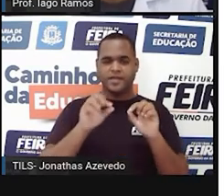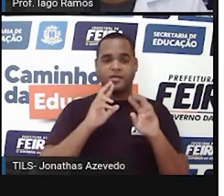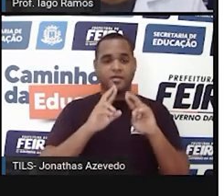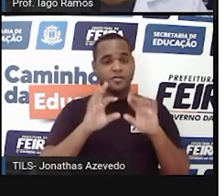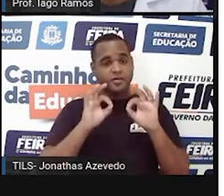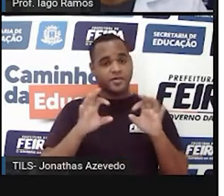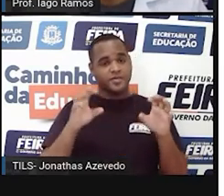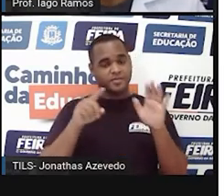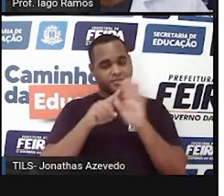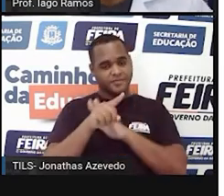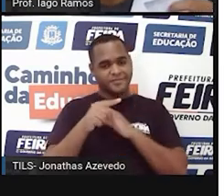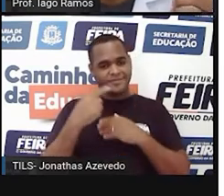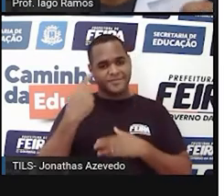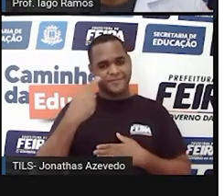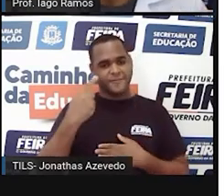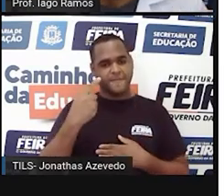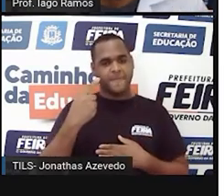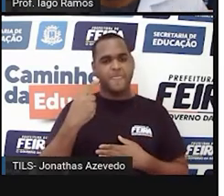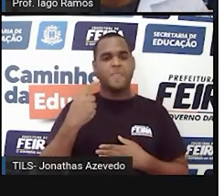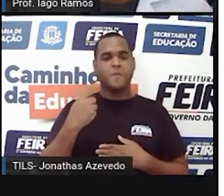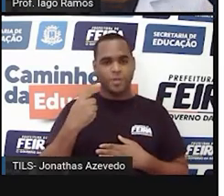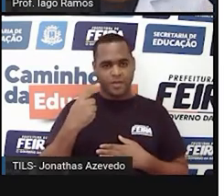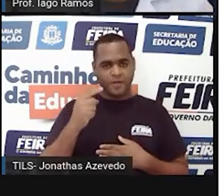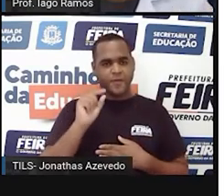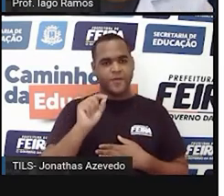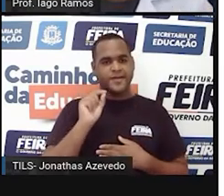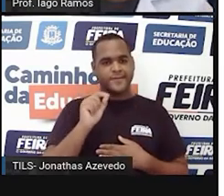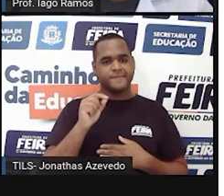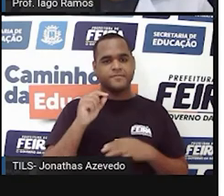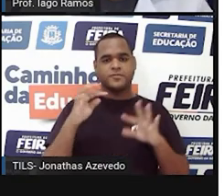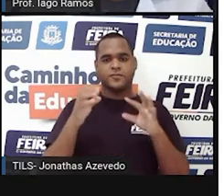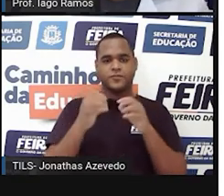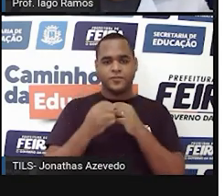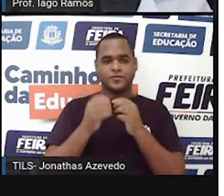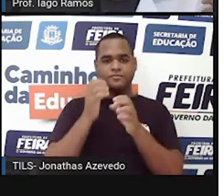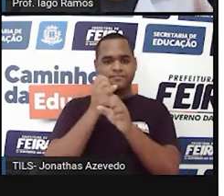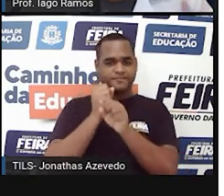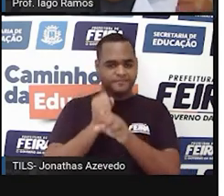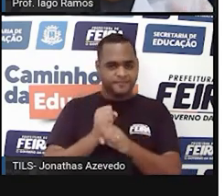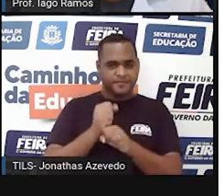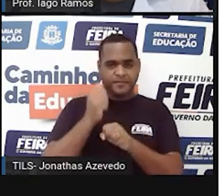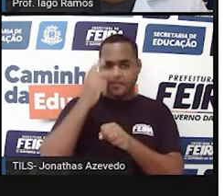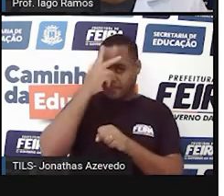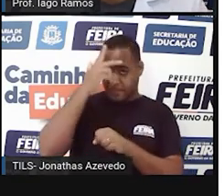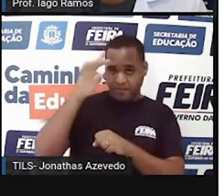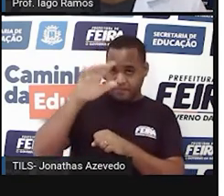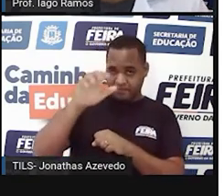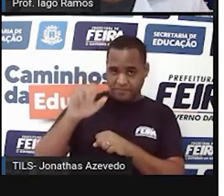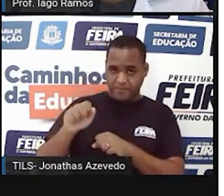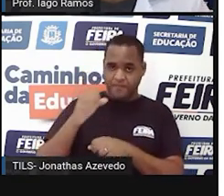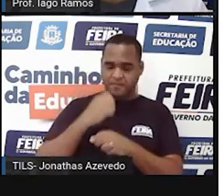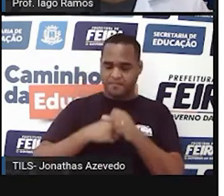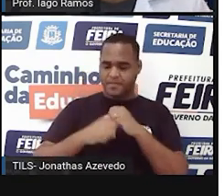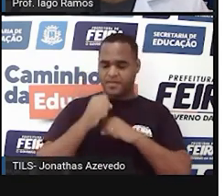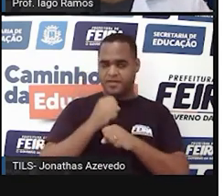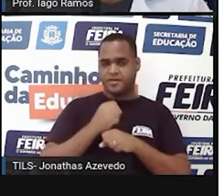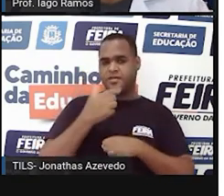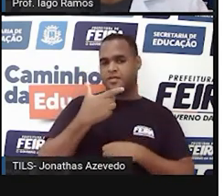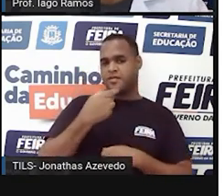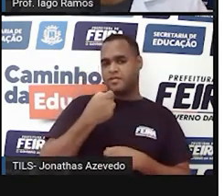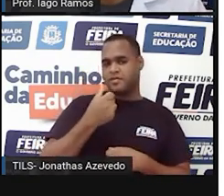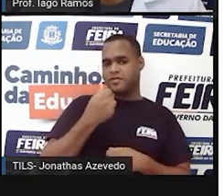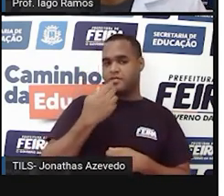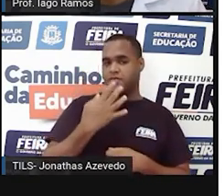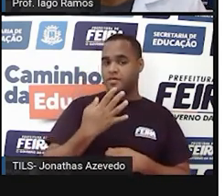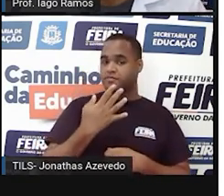pergunta que foi feita, a pergunta 1. Qual o total da população que ocupou a África por esses países